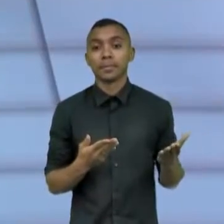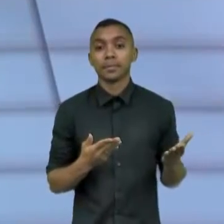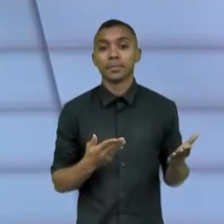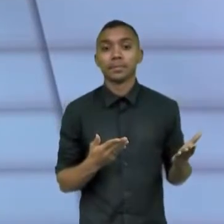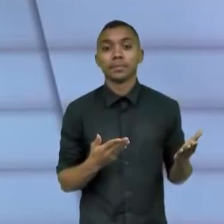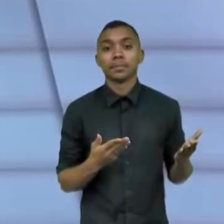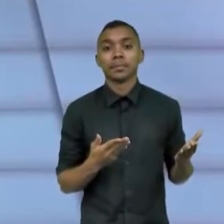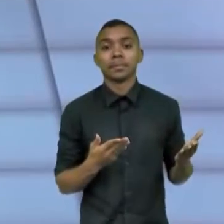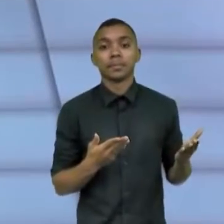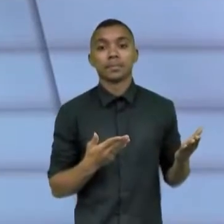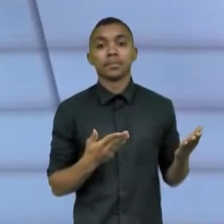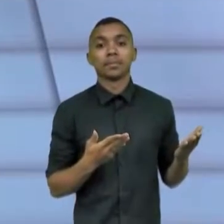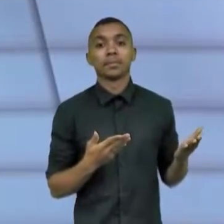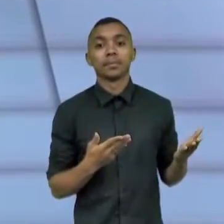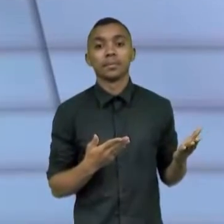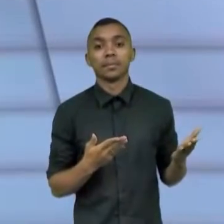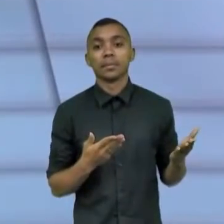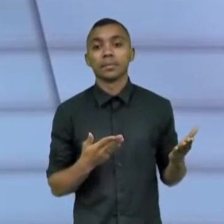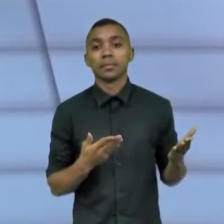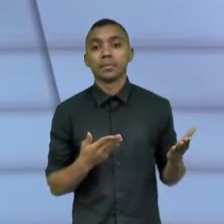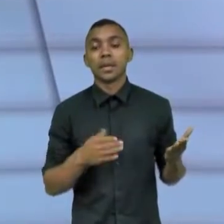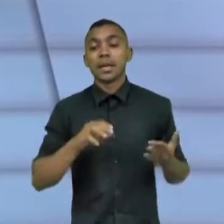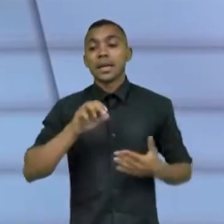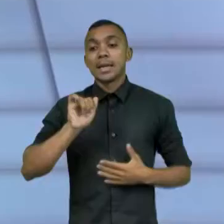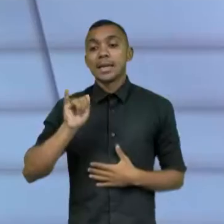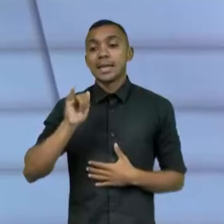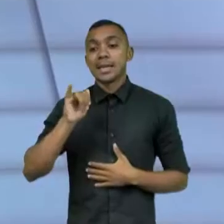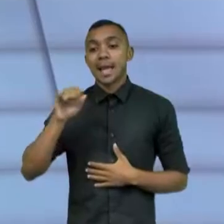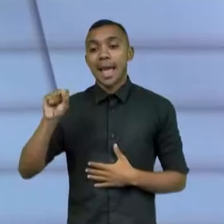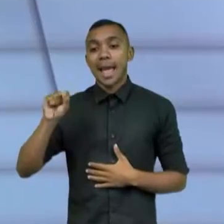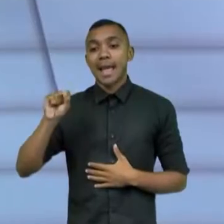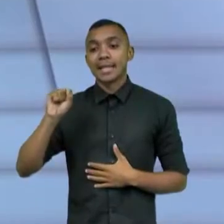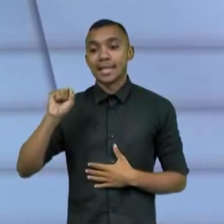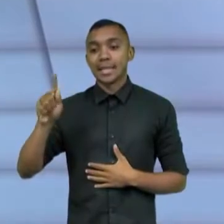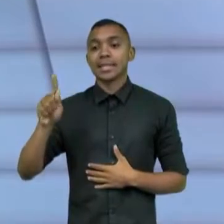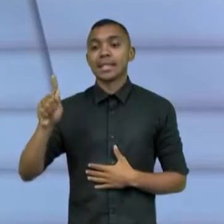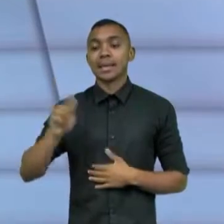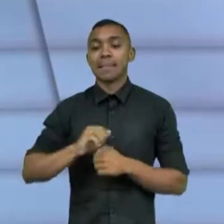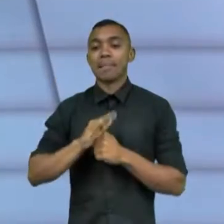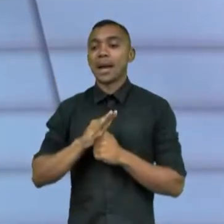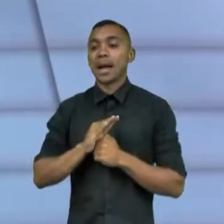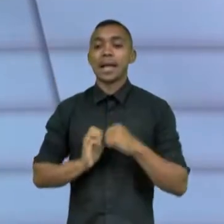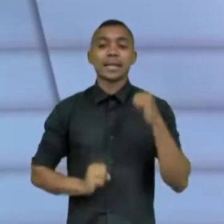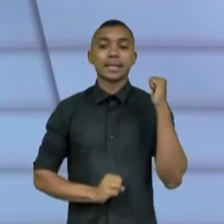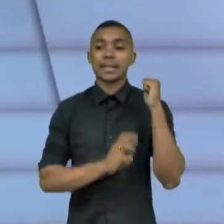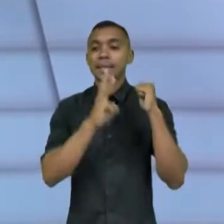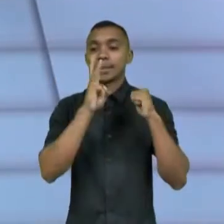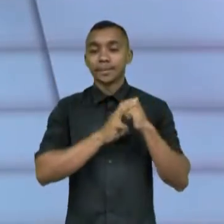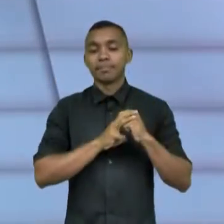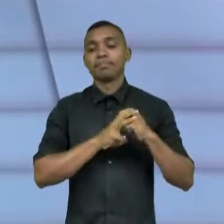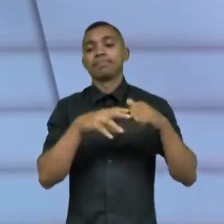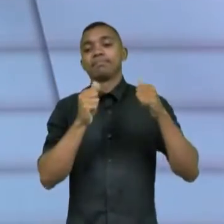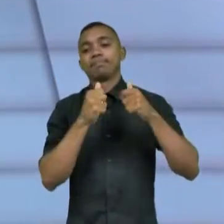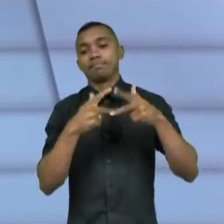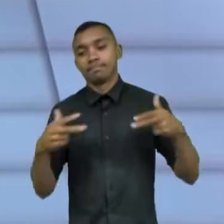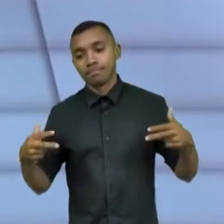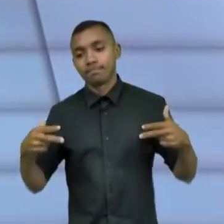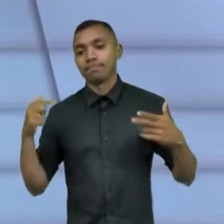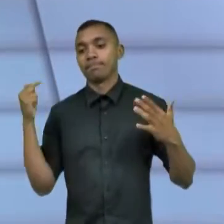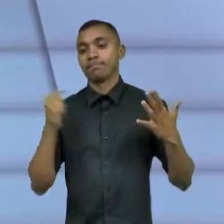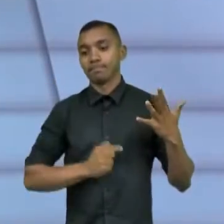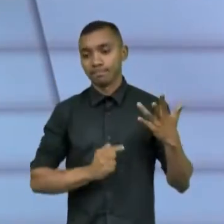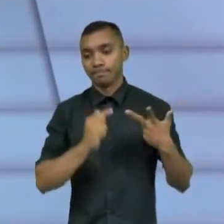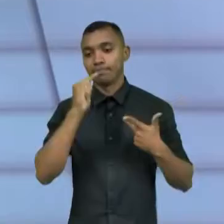elementos do ESG, de busca de maior sustentabilidade nos seus processos ou na forma de